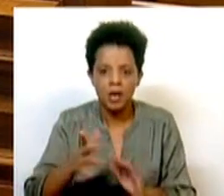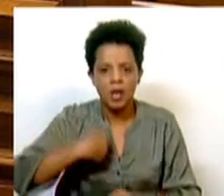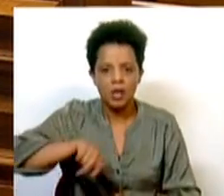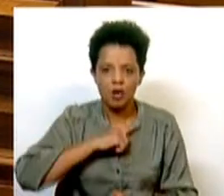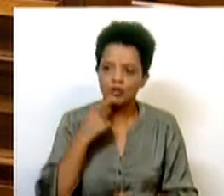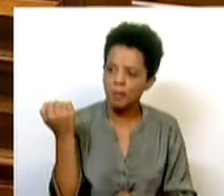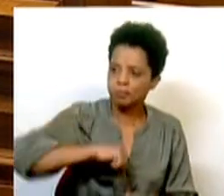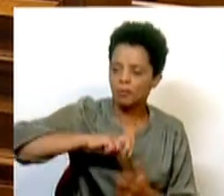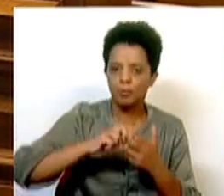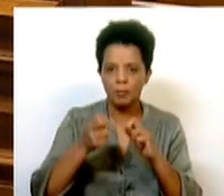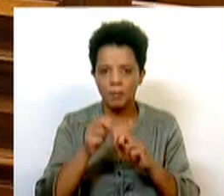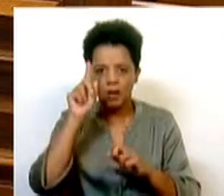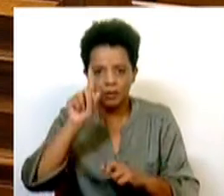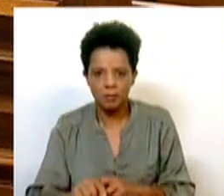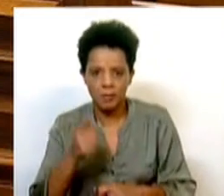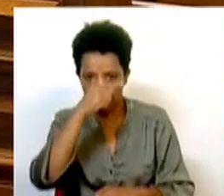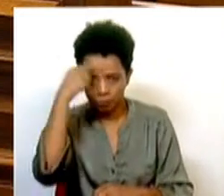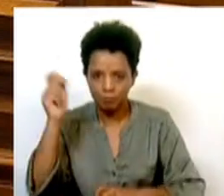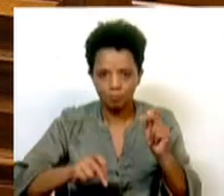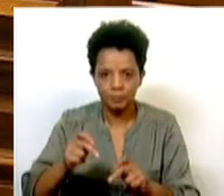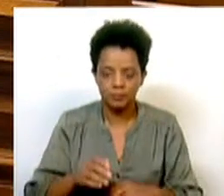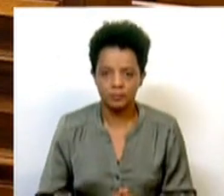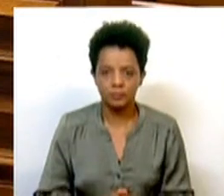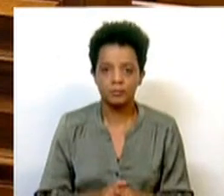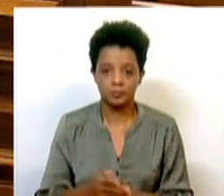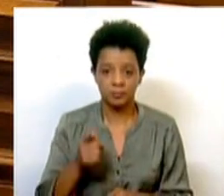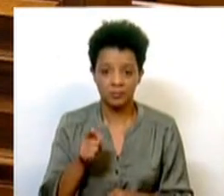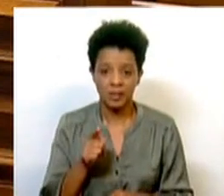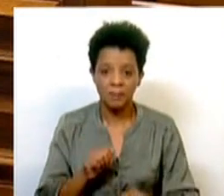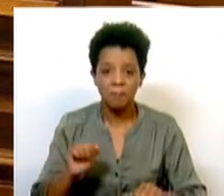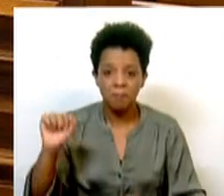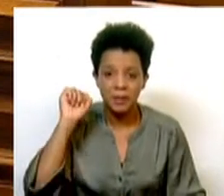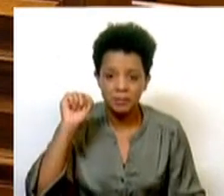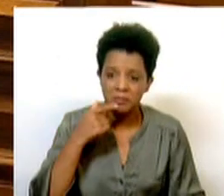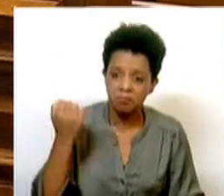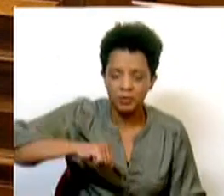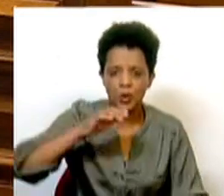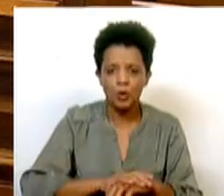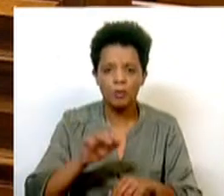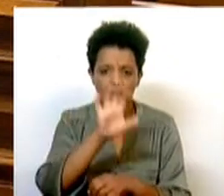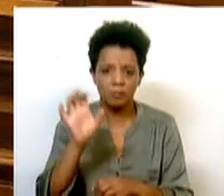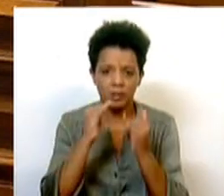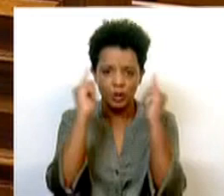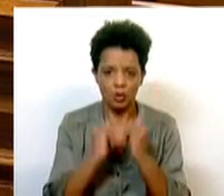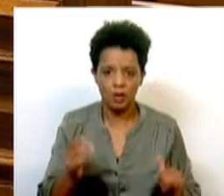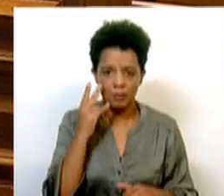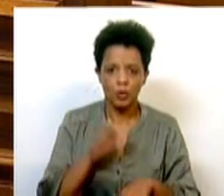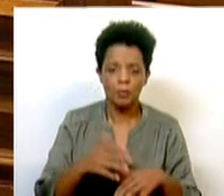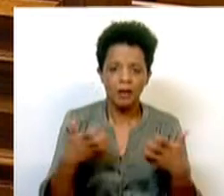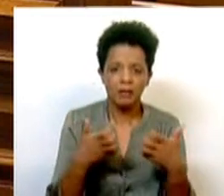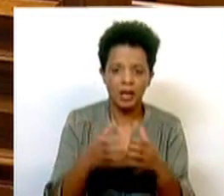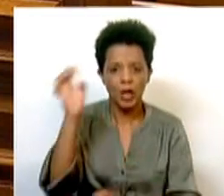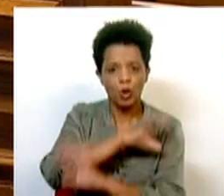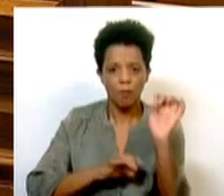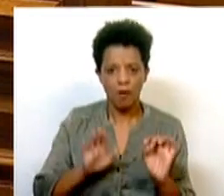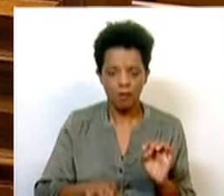ignoramos os problemas nem as dificuldades. Mas o PCP ignora, ignora o contexto internacional que vivemos como a guerra no coração